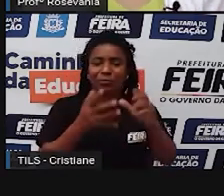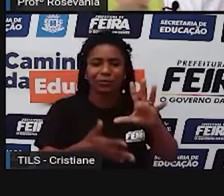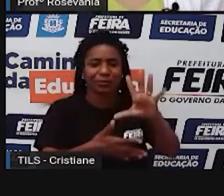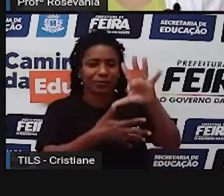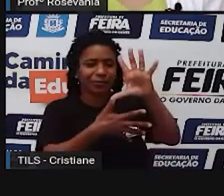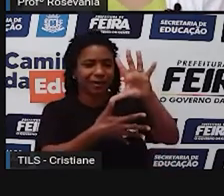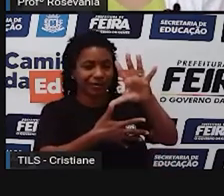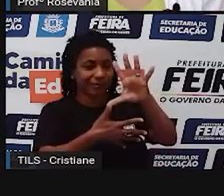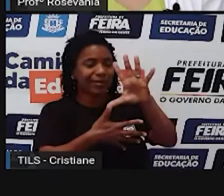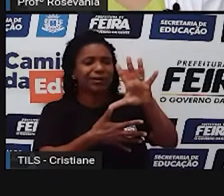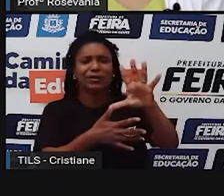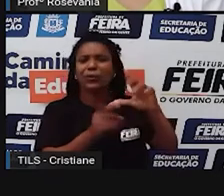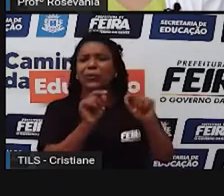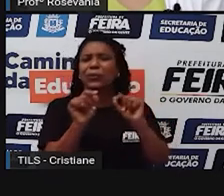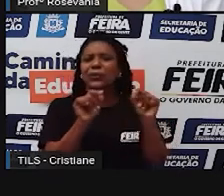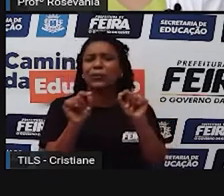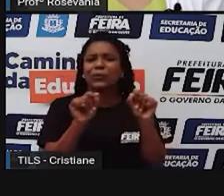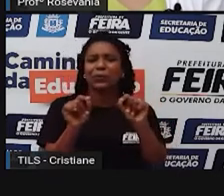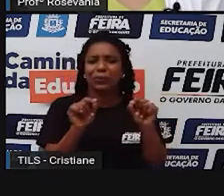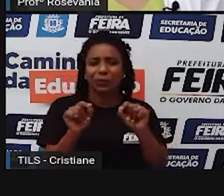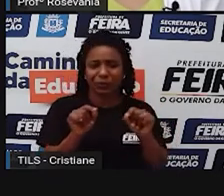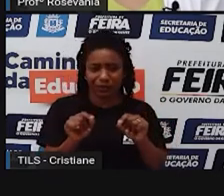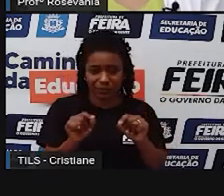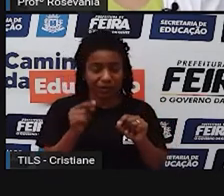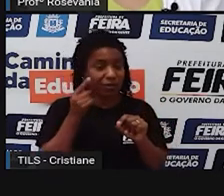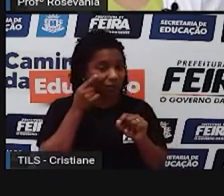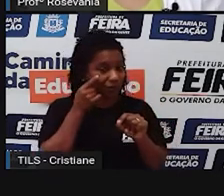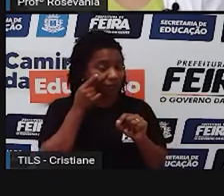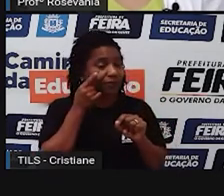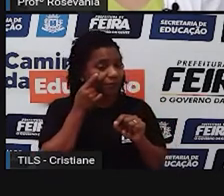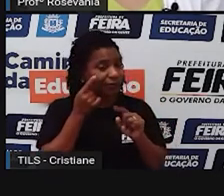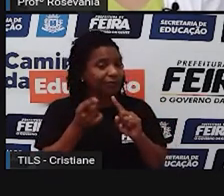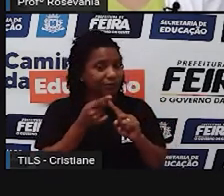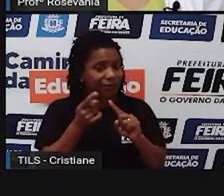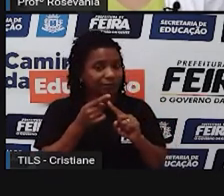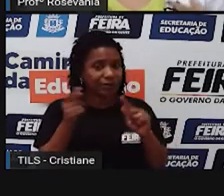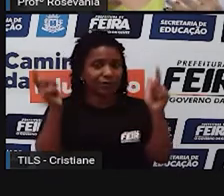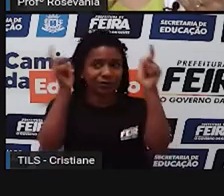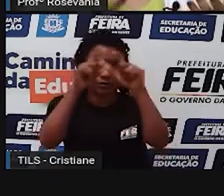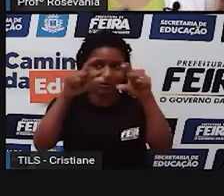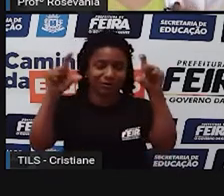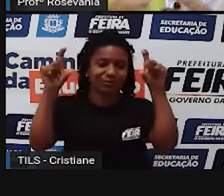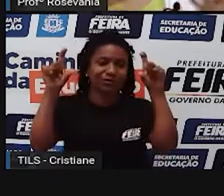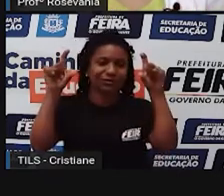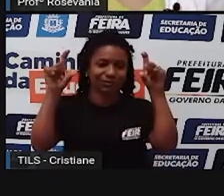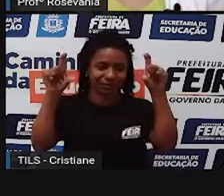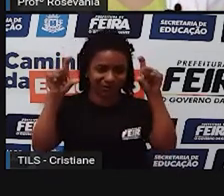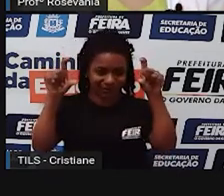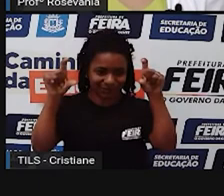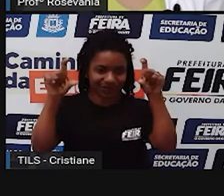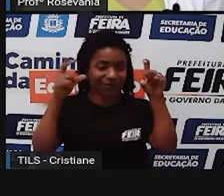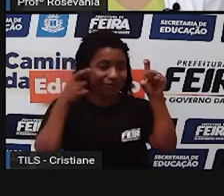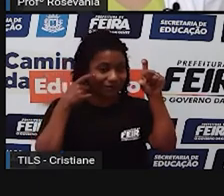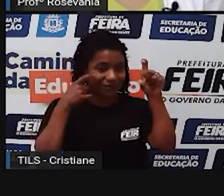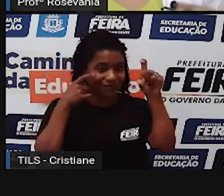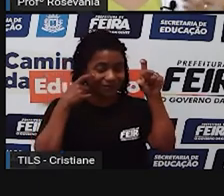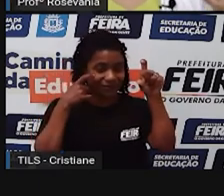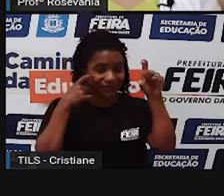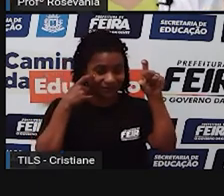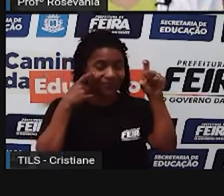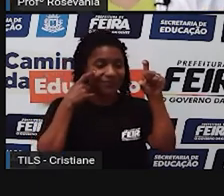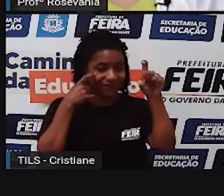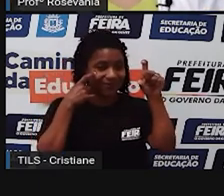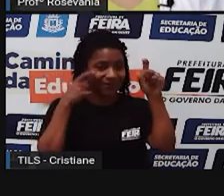né, é o título, como vocês estão observando aí, o que é que diz esse título? Ele tem o nome do que é que a gente vai estudar e